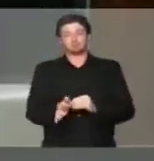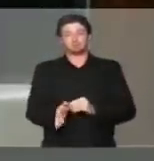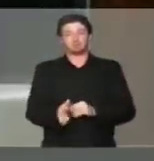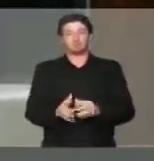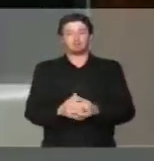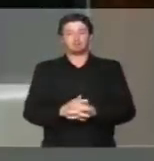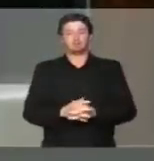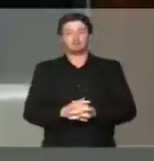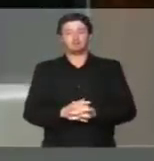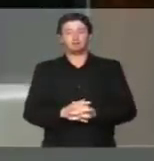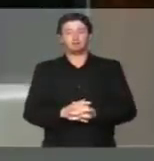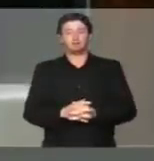Rede.